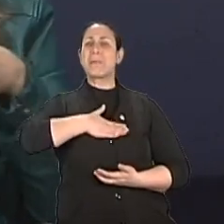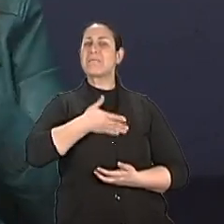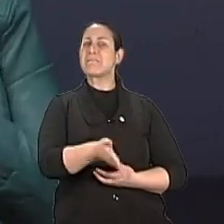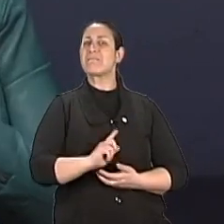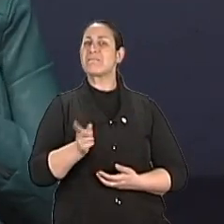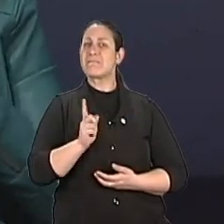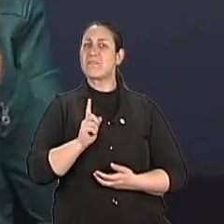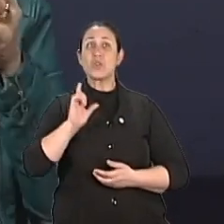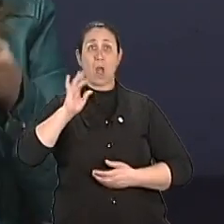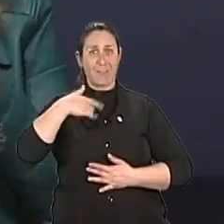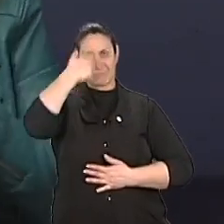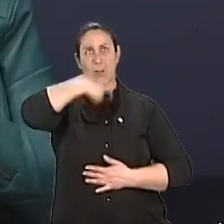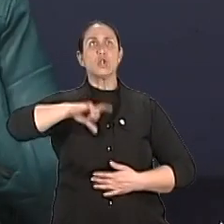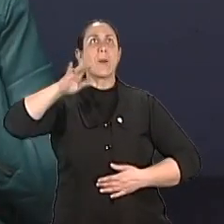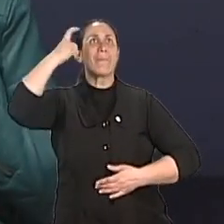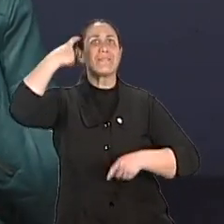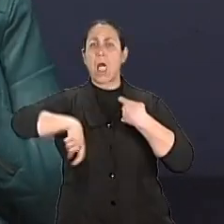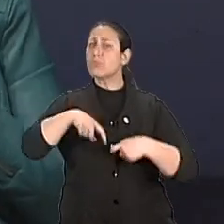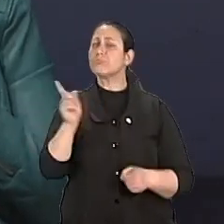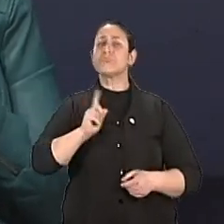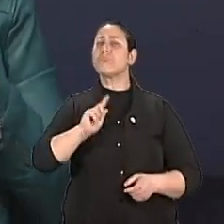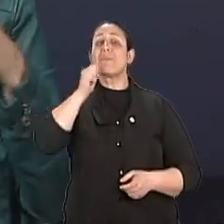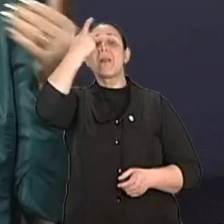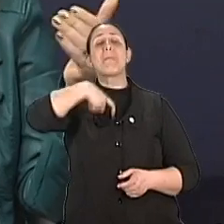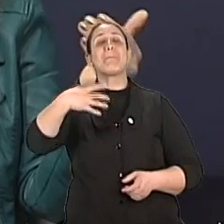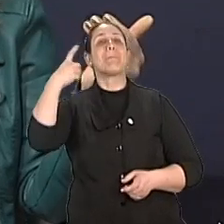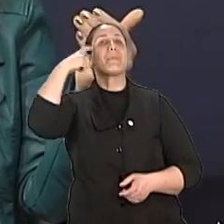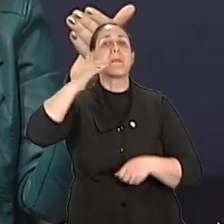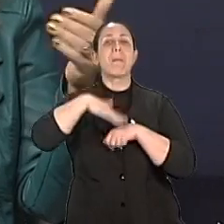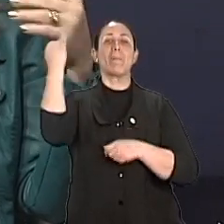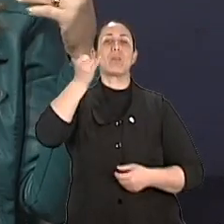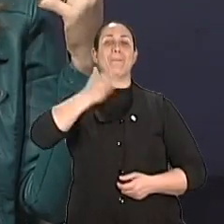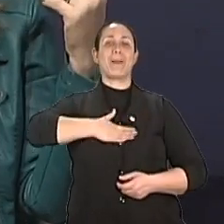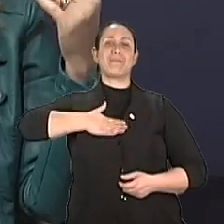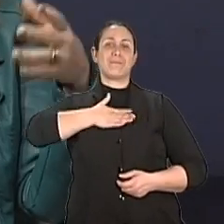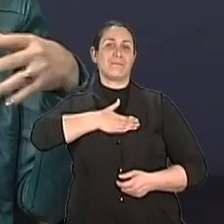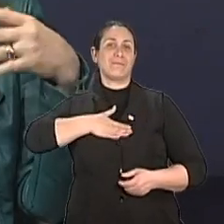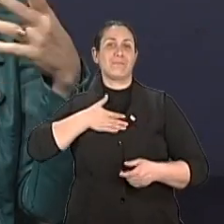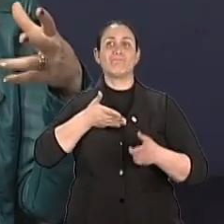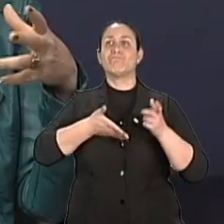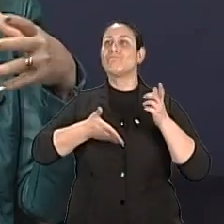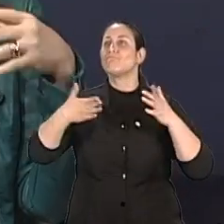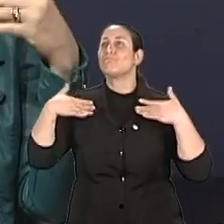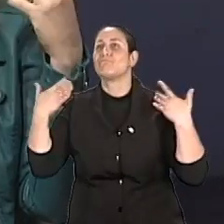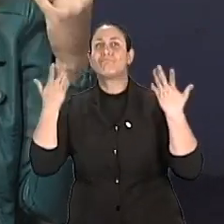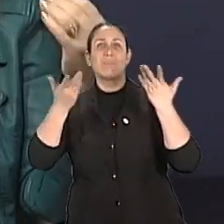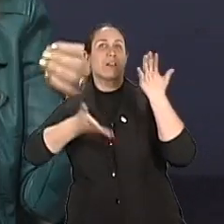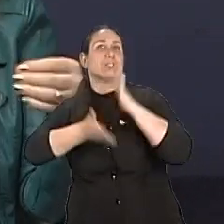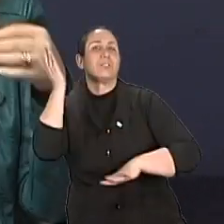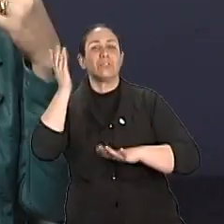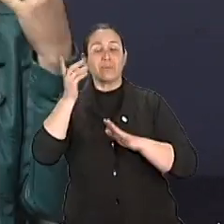sexualmente, mas principalmente afetivamente. São mulheres que muitas vezes tiveram situações